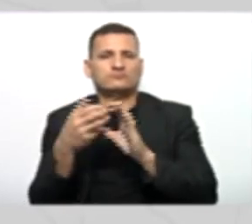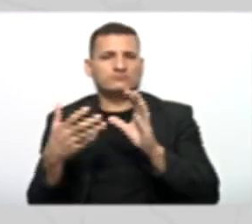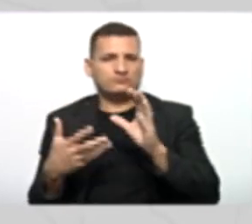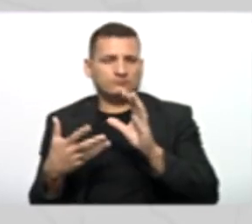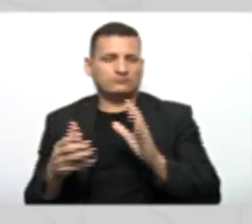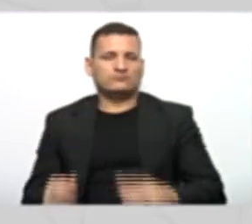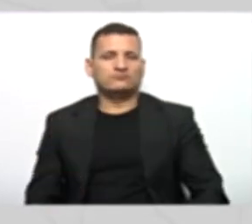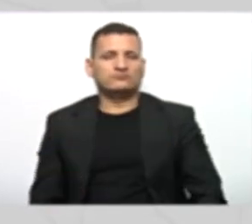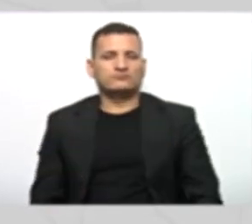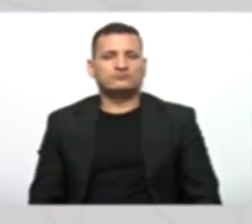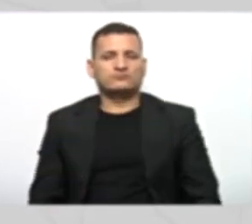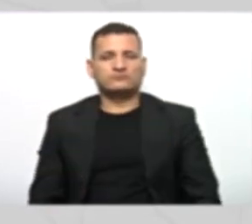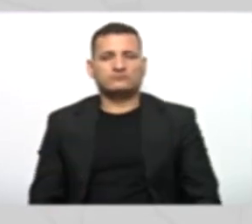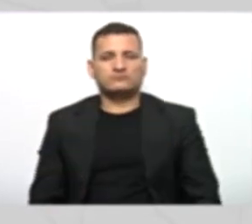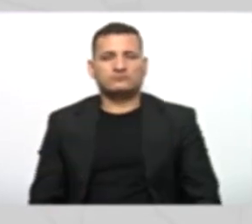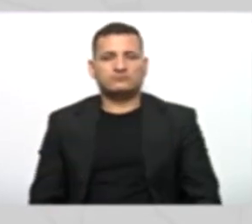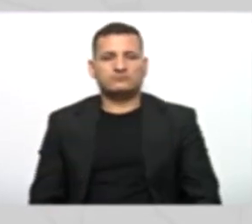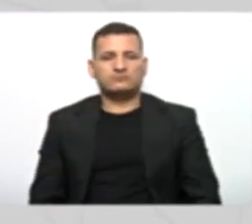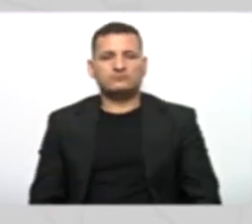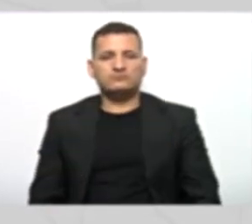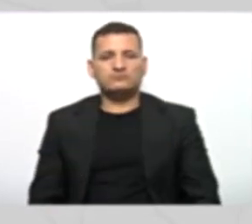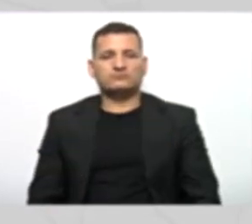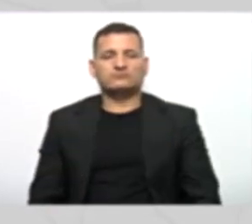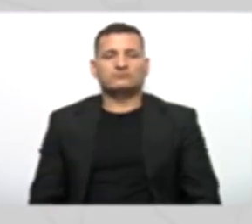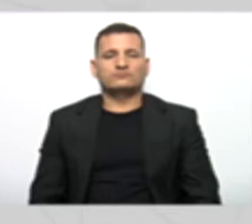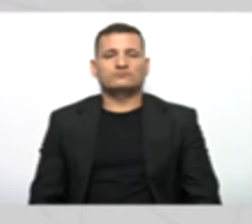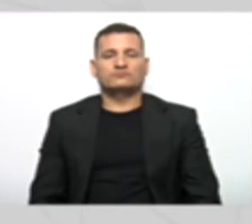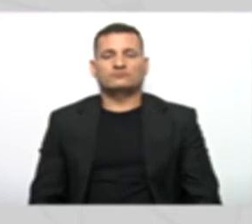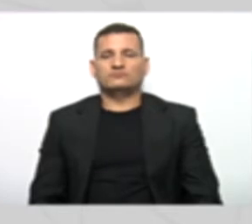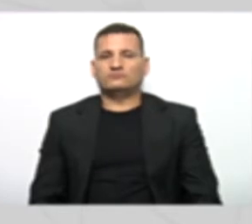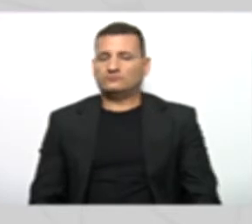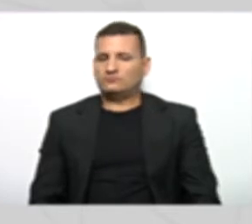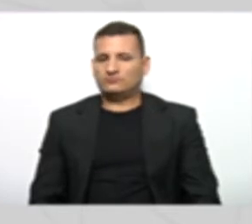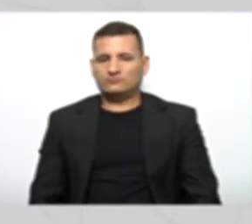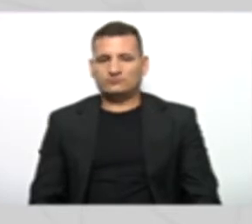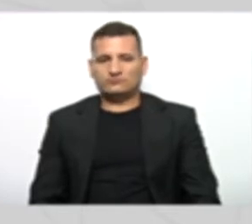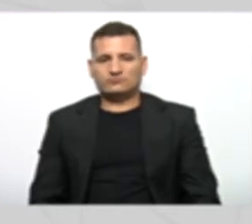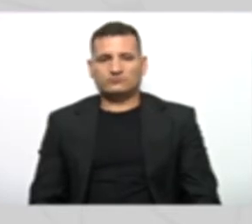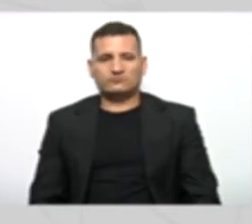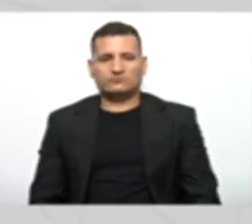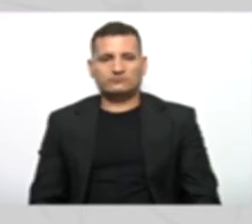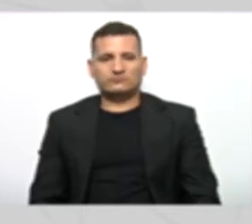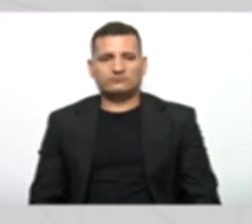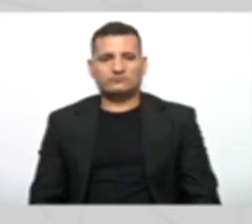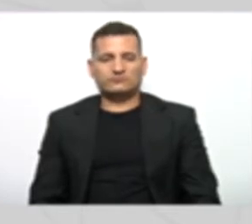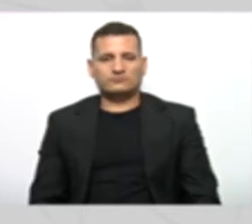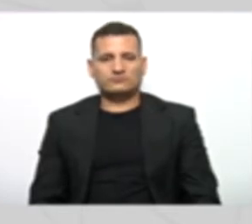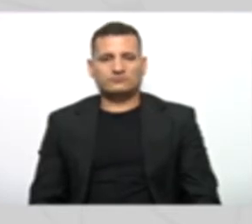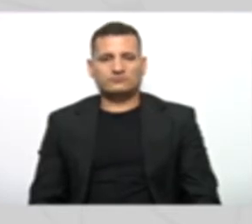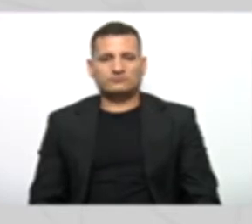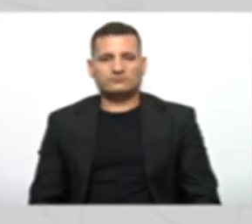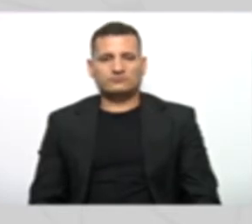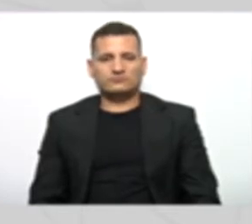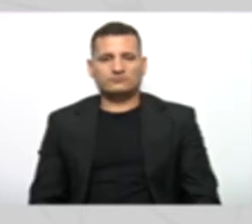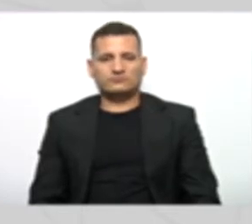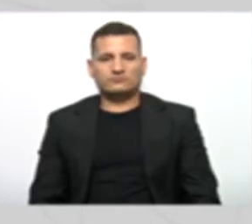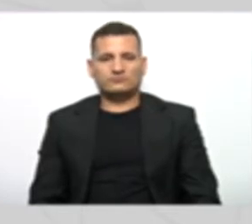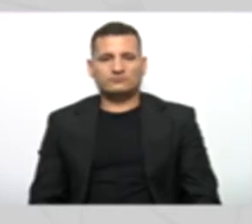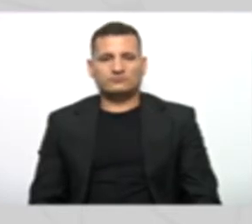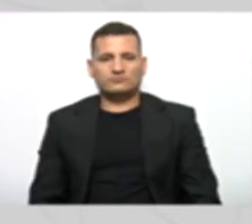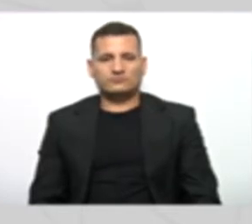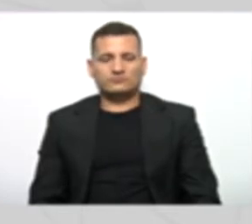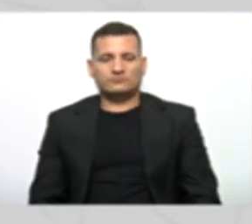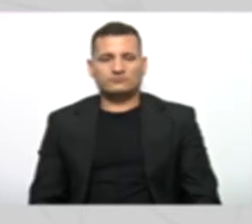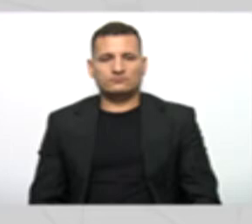tanto de pessoa física quanto de pessoa jurídica, que seria nome, endereço e telefone. Nós sabemos que no método construtor aqui, nós podemos receber